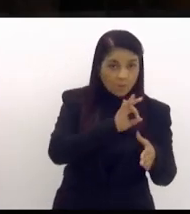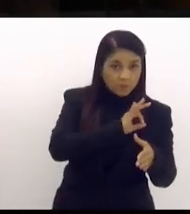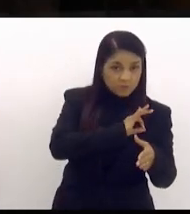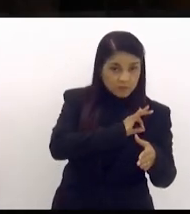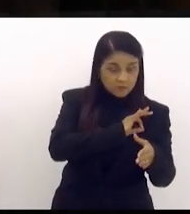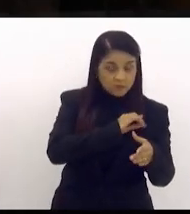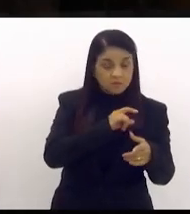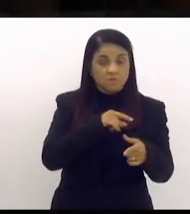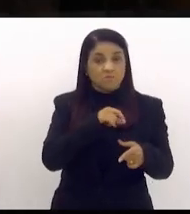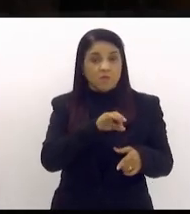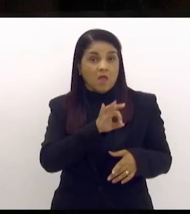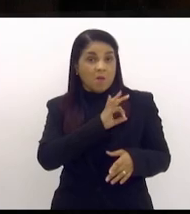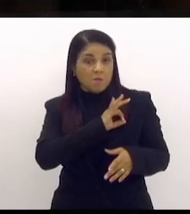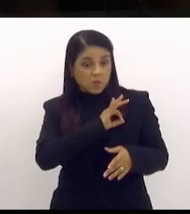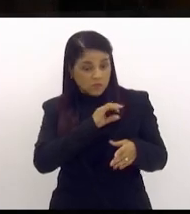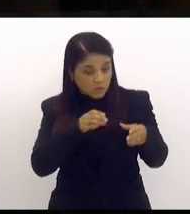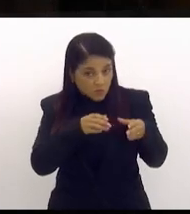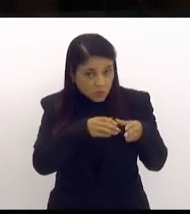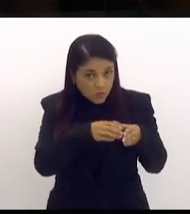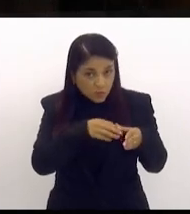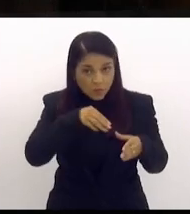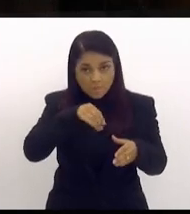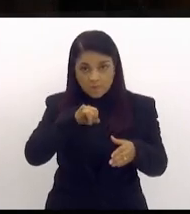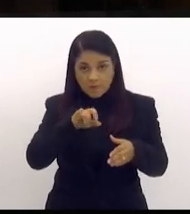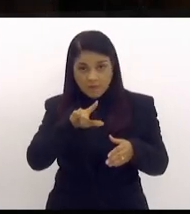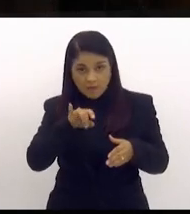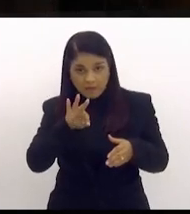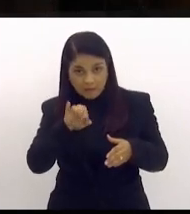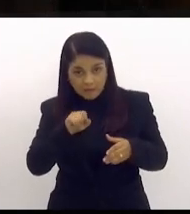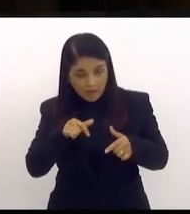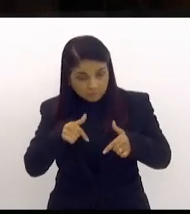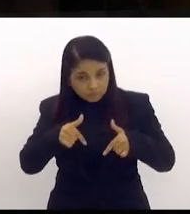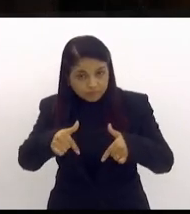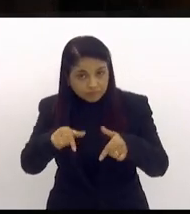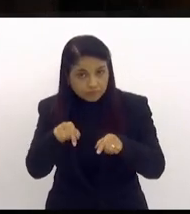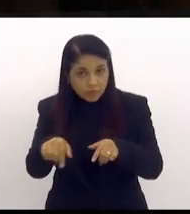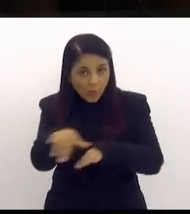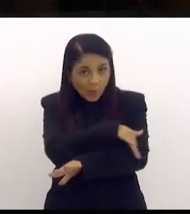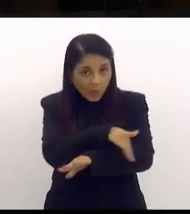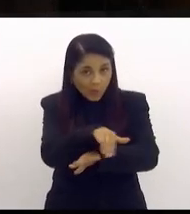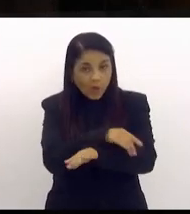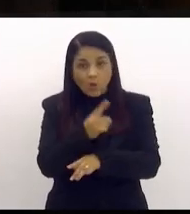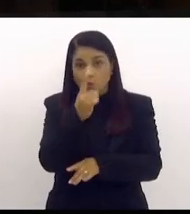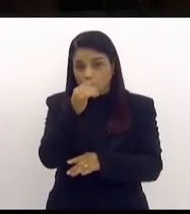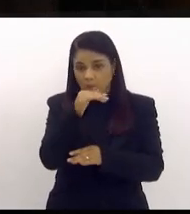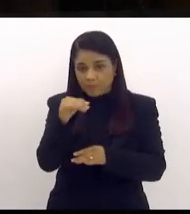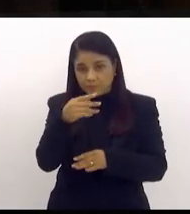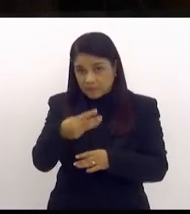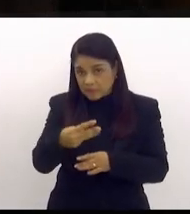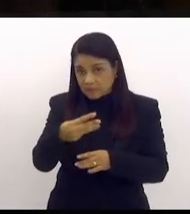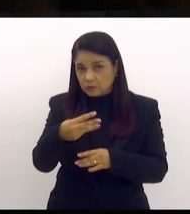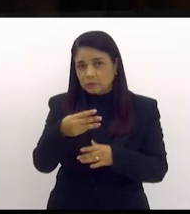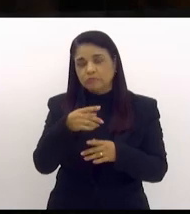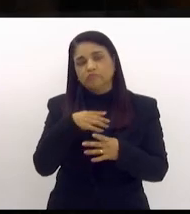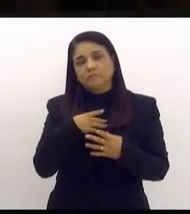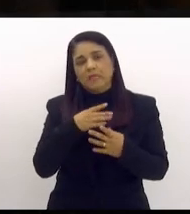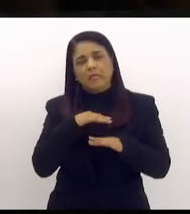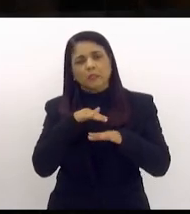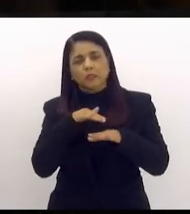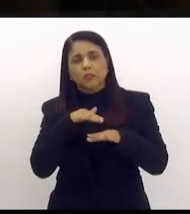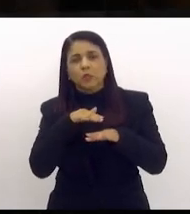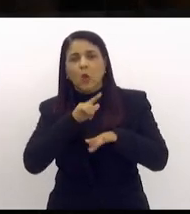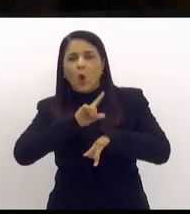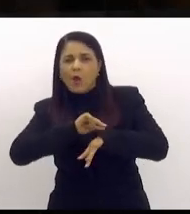polícia militar é apto para ir para a rua. Em geral, também é um terço, cada de turno, escala, tudo isso que eu já falei.